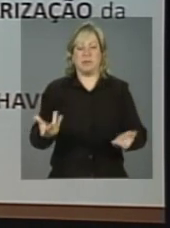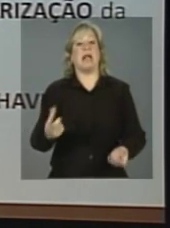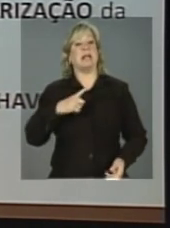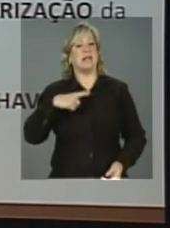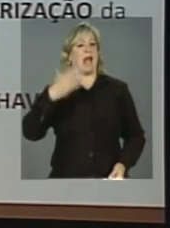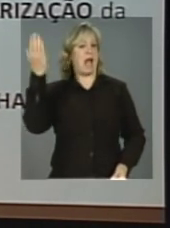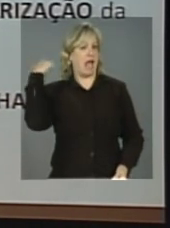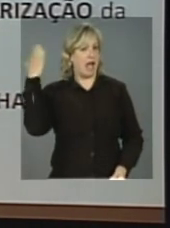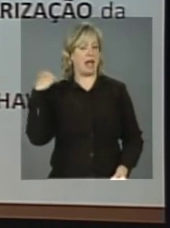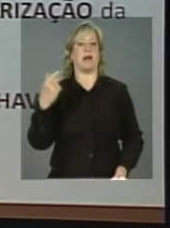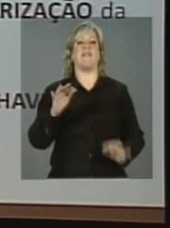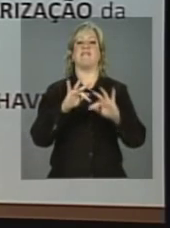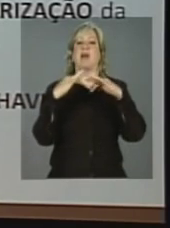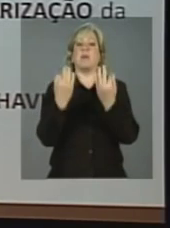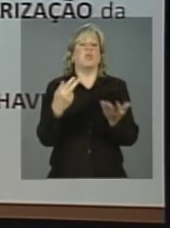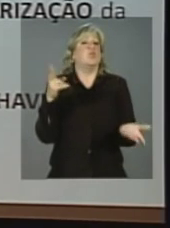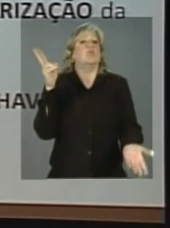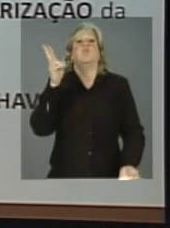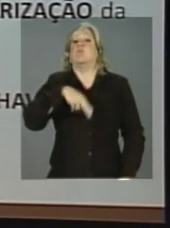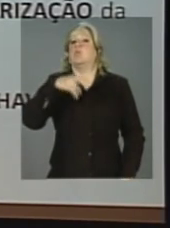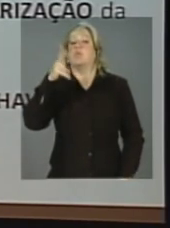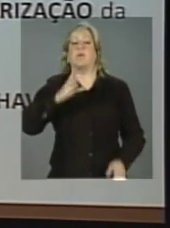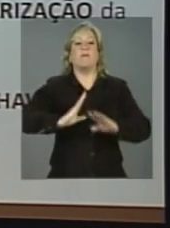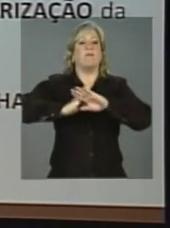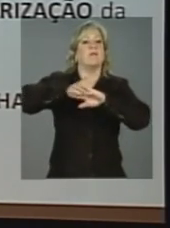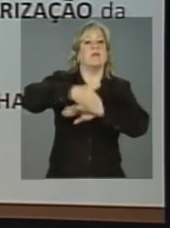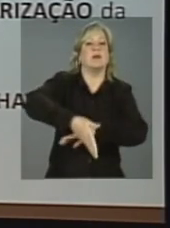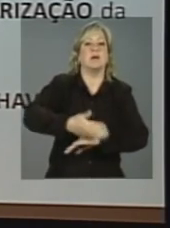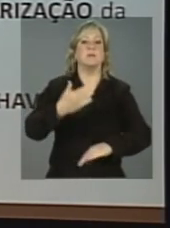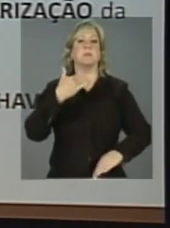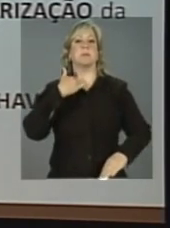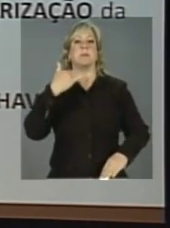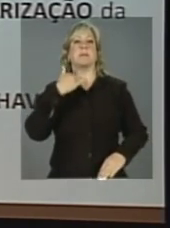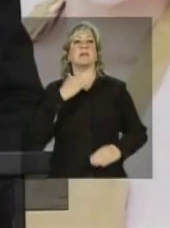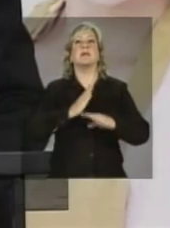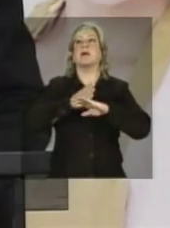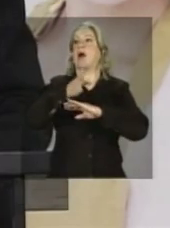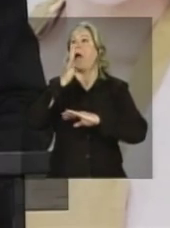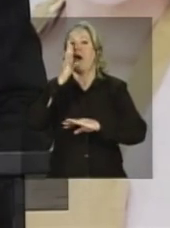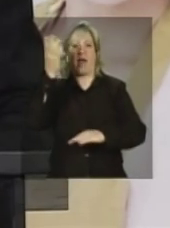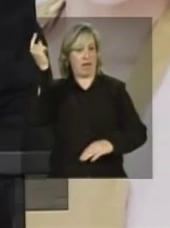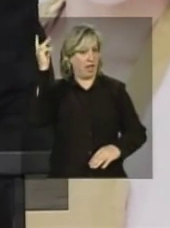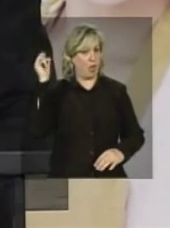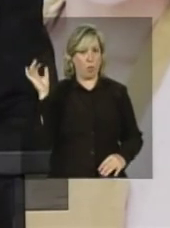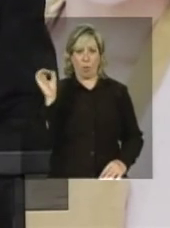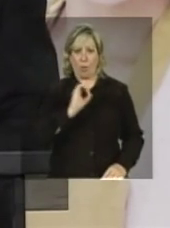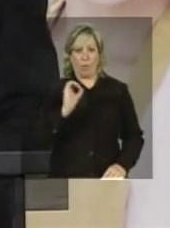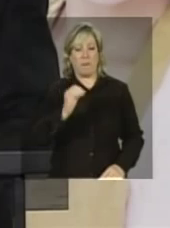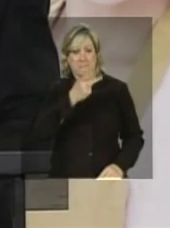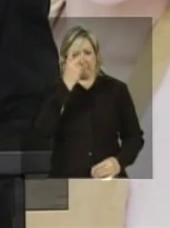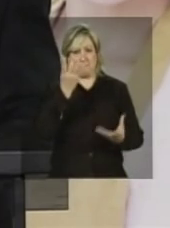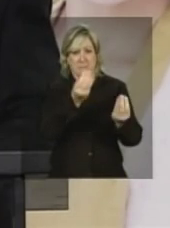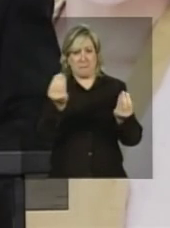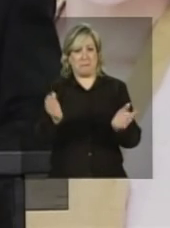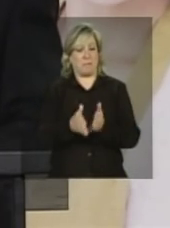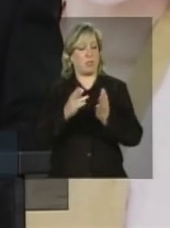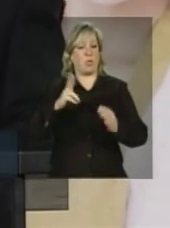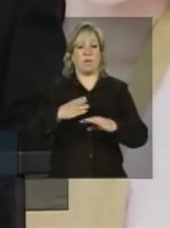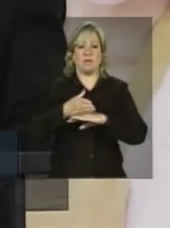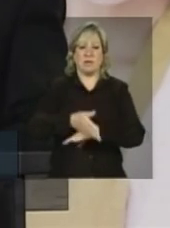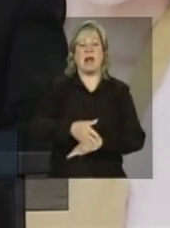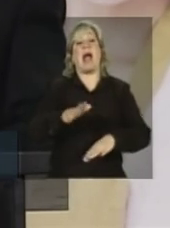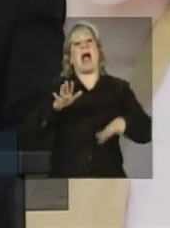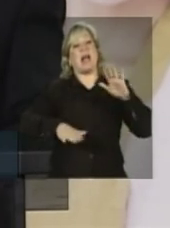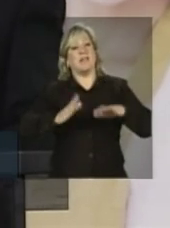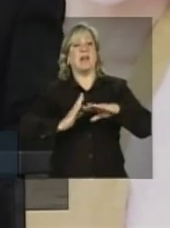nunca tinham tido oportunidade de entrar em uma agência bancária. Talvez tivessem até entrado